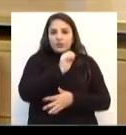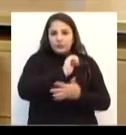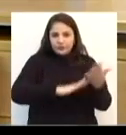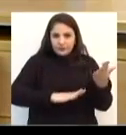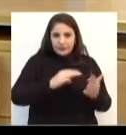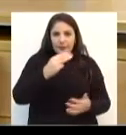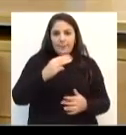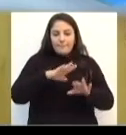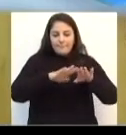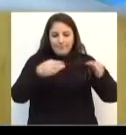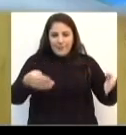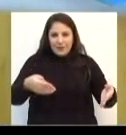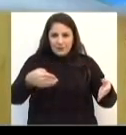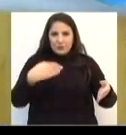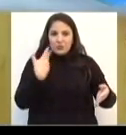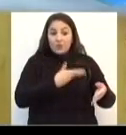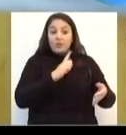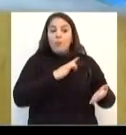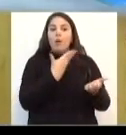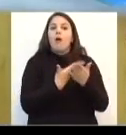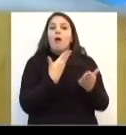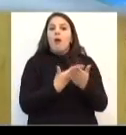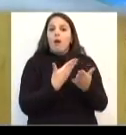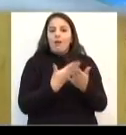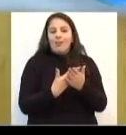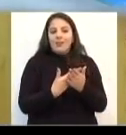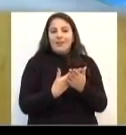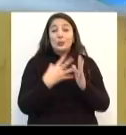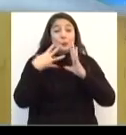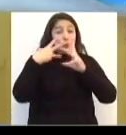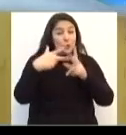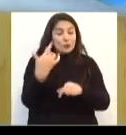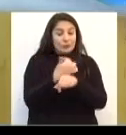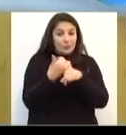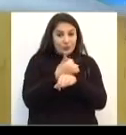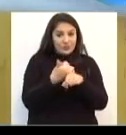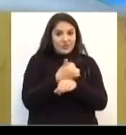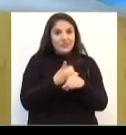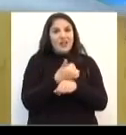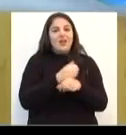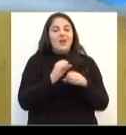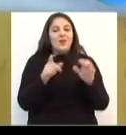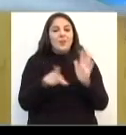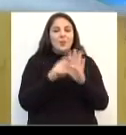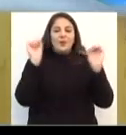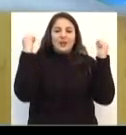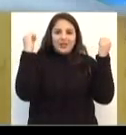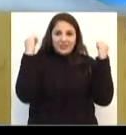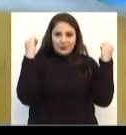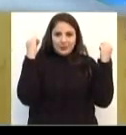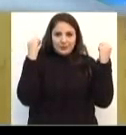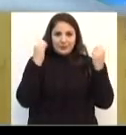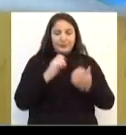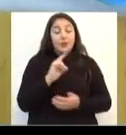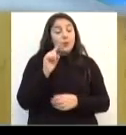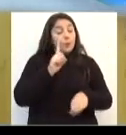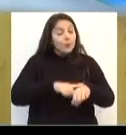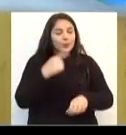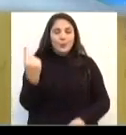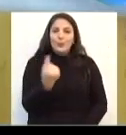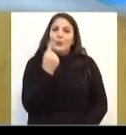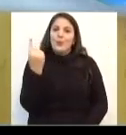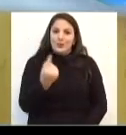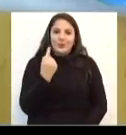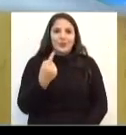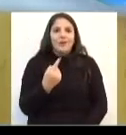atividades do palco, gente encerra com um aulão, né, ele é ministrado por todos os profissionais que atuam na Academia do SESC, então é um momento único também